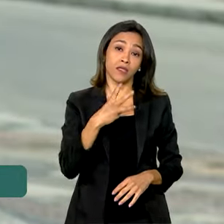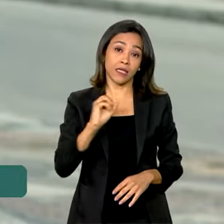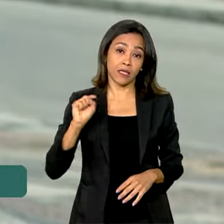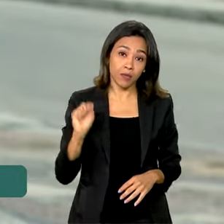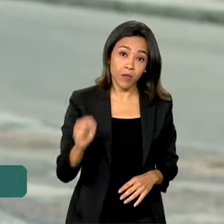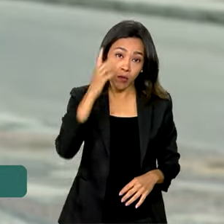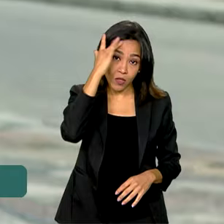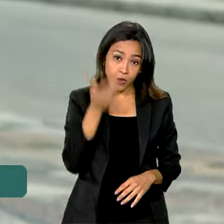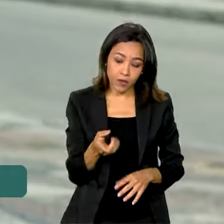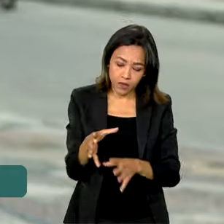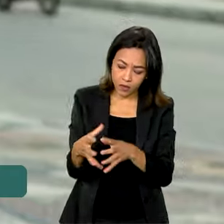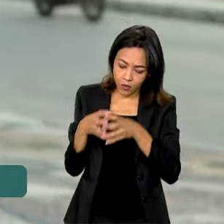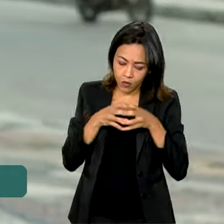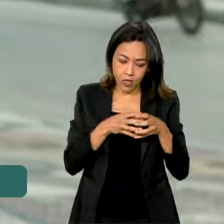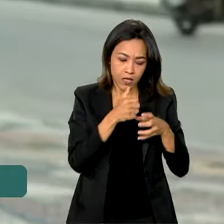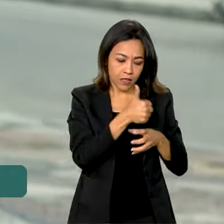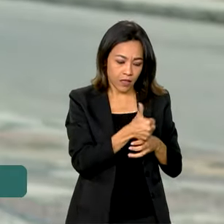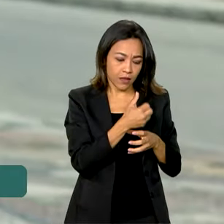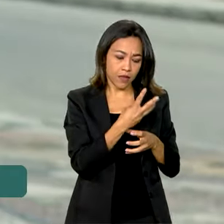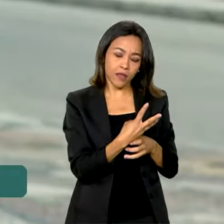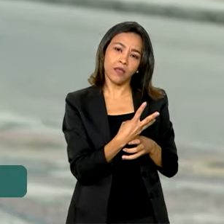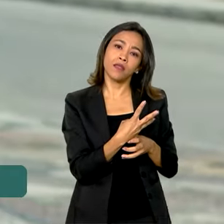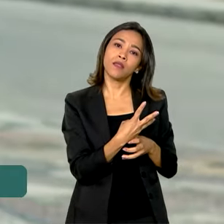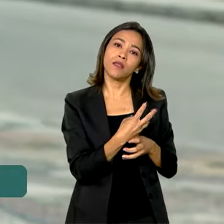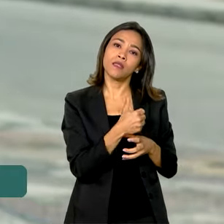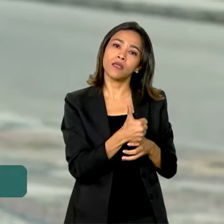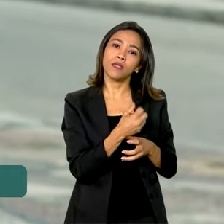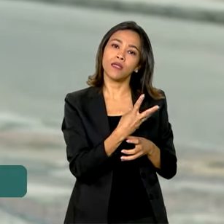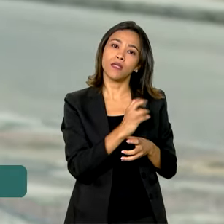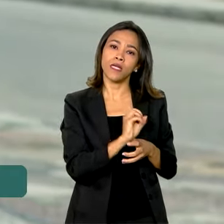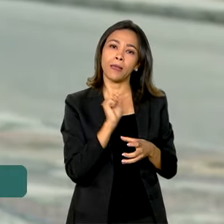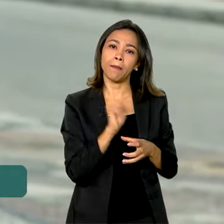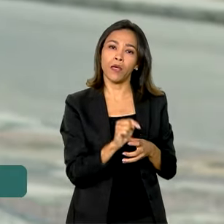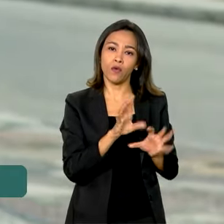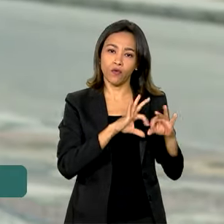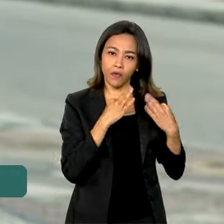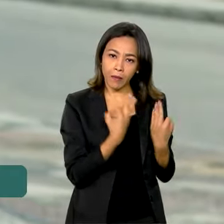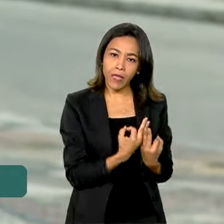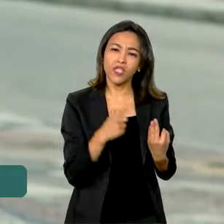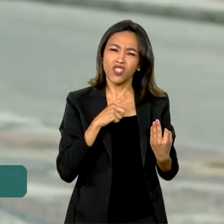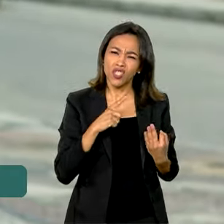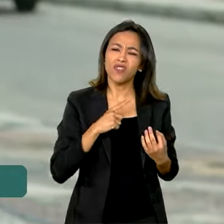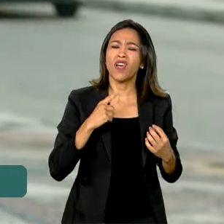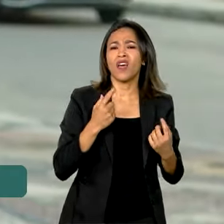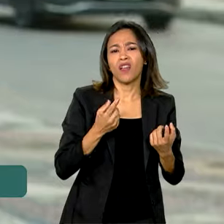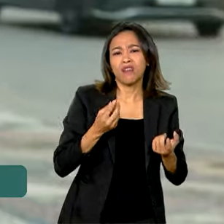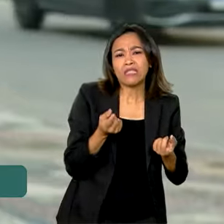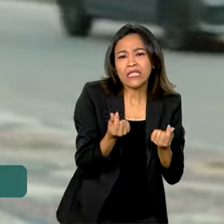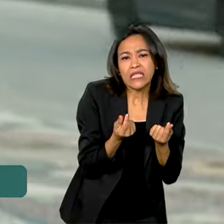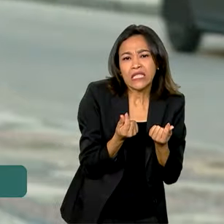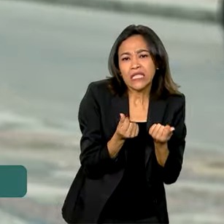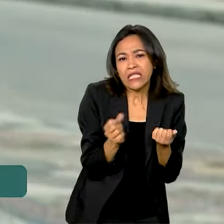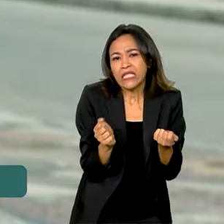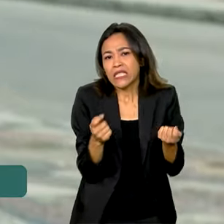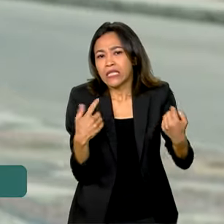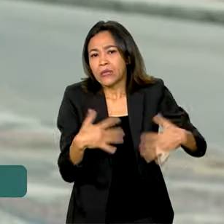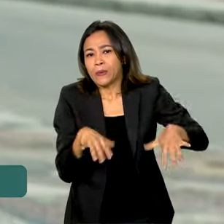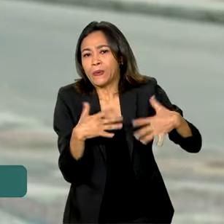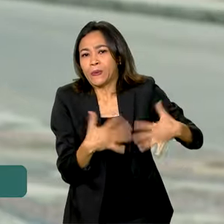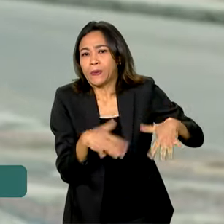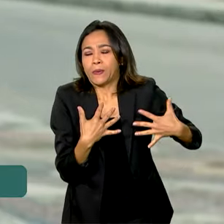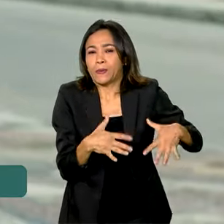cerca de 130 mil famílias que já viviam em situação de vulnerabilidade socioeconômica antes das enchentes também foram